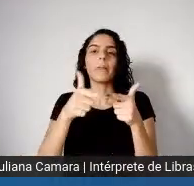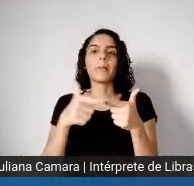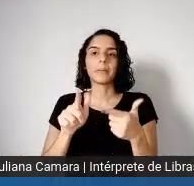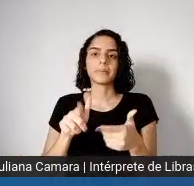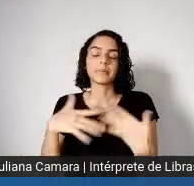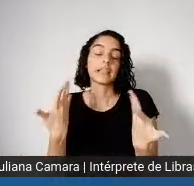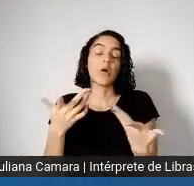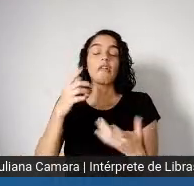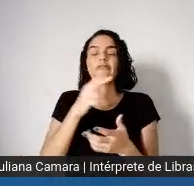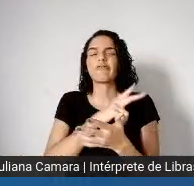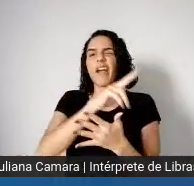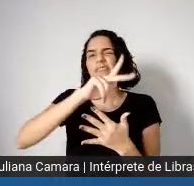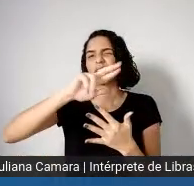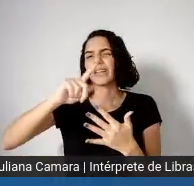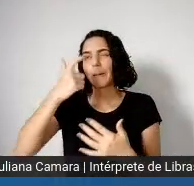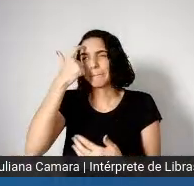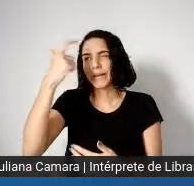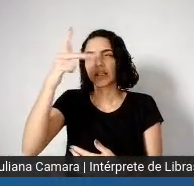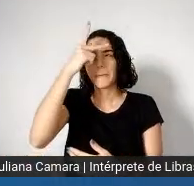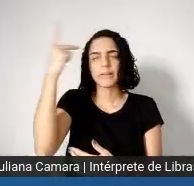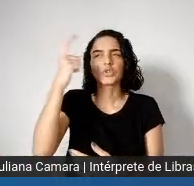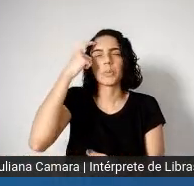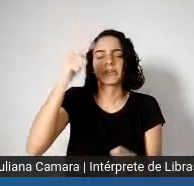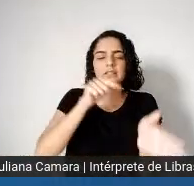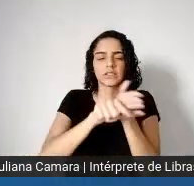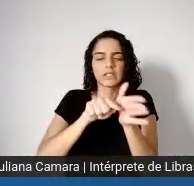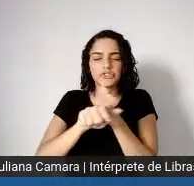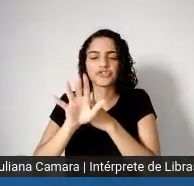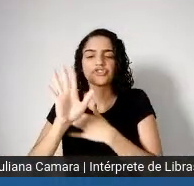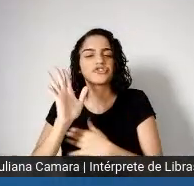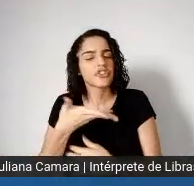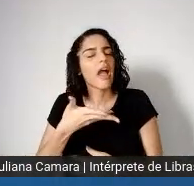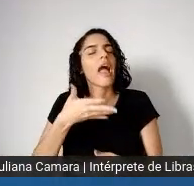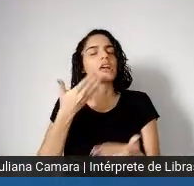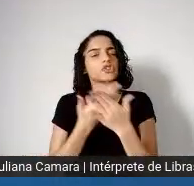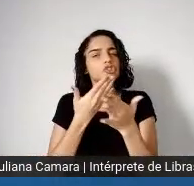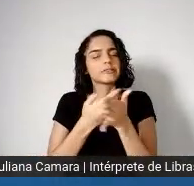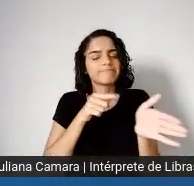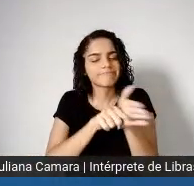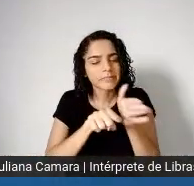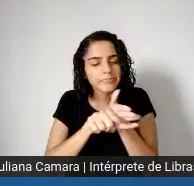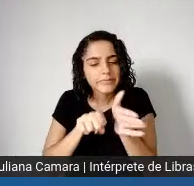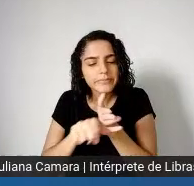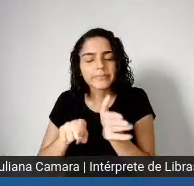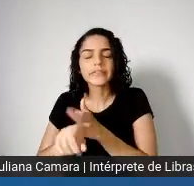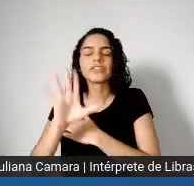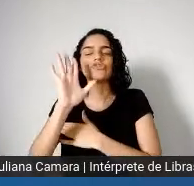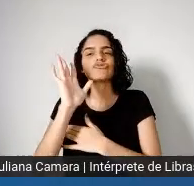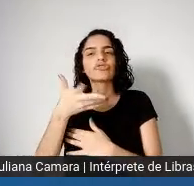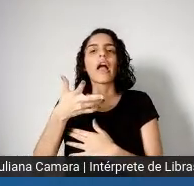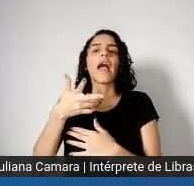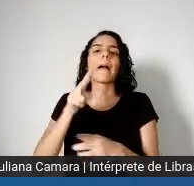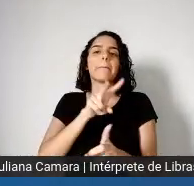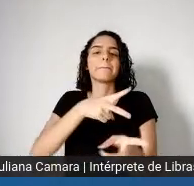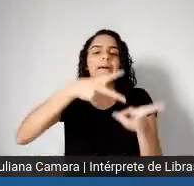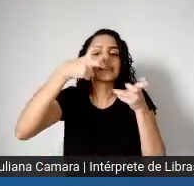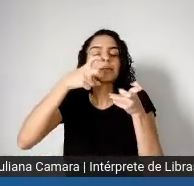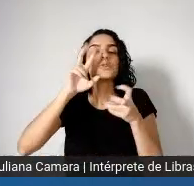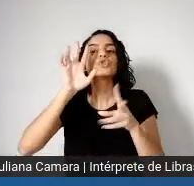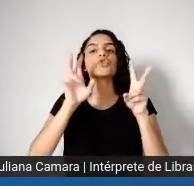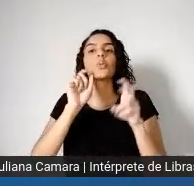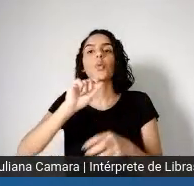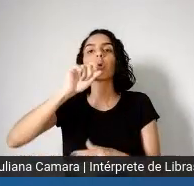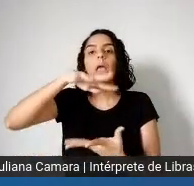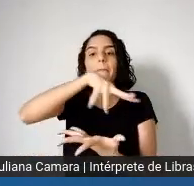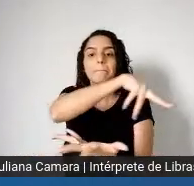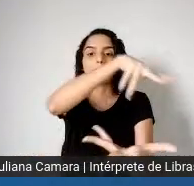né, já tinham, vinham chamando atenção disso, né, a questão da globalidade de